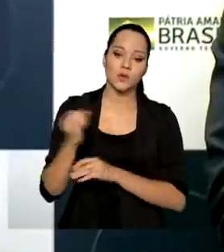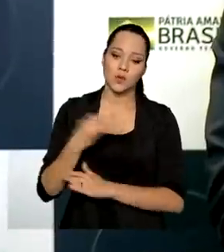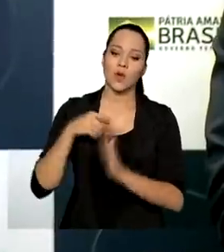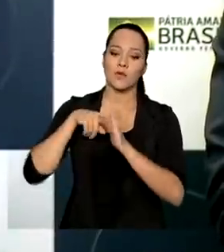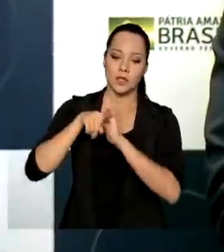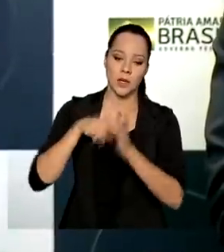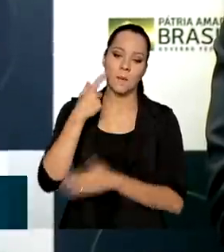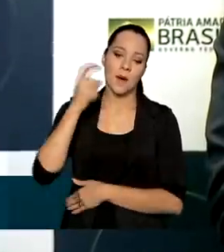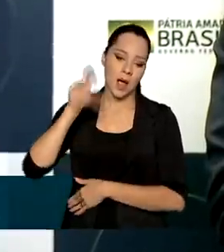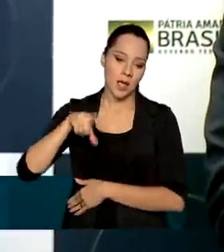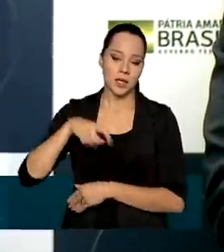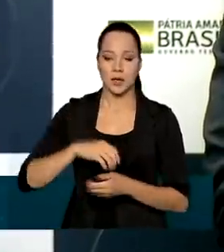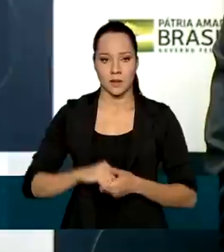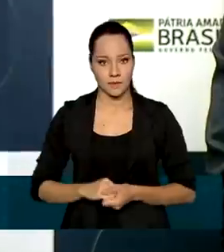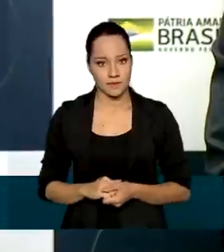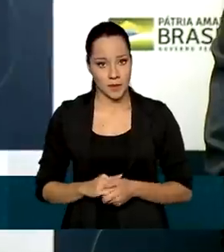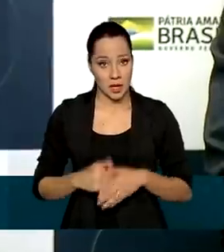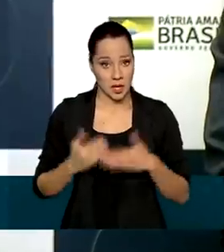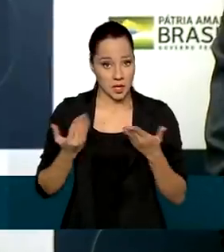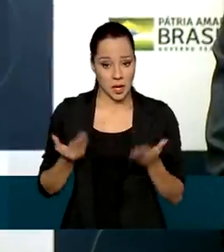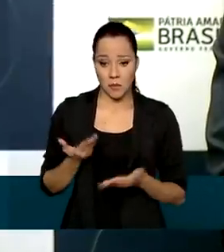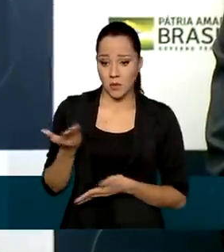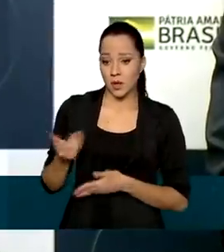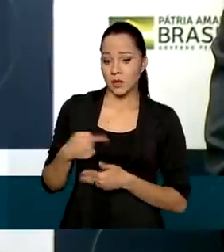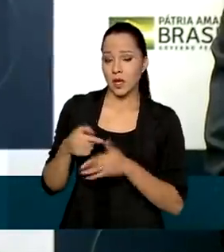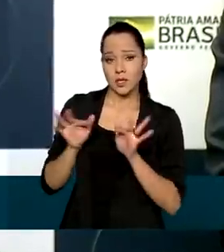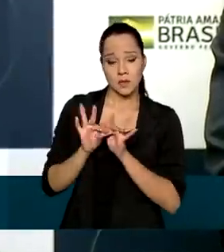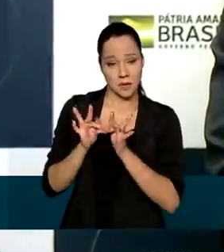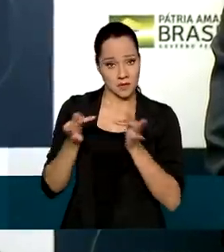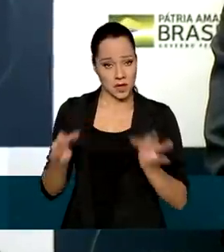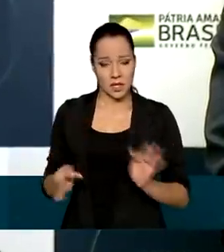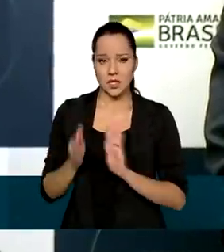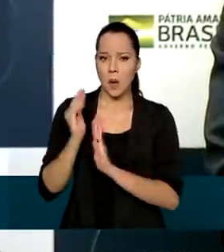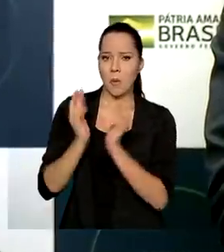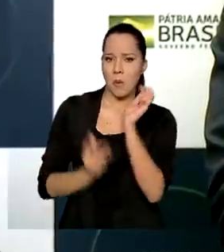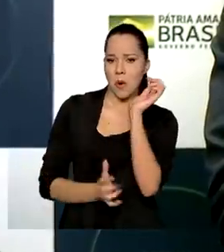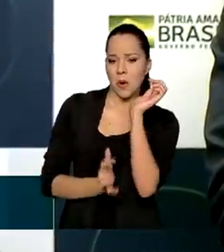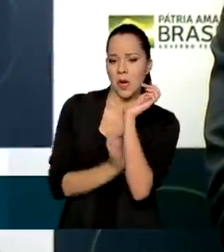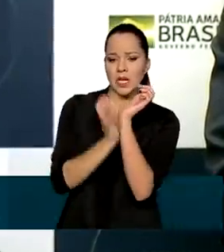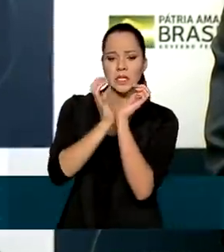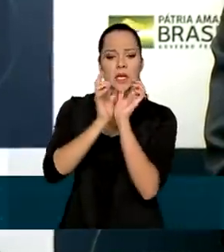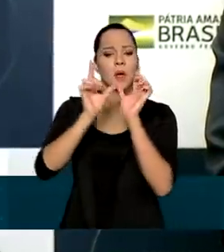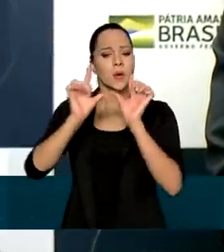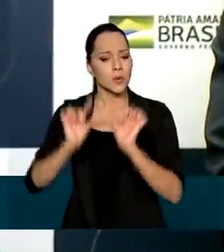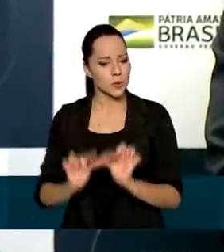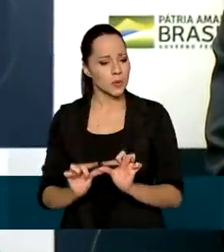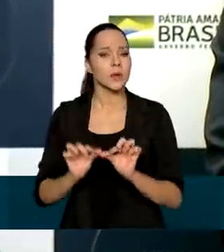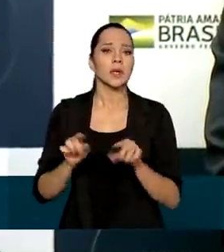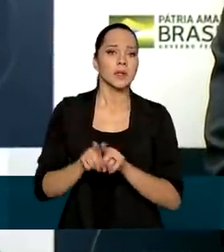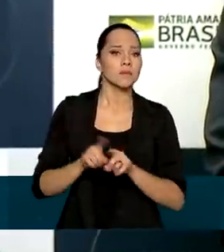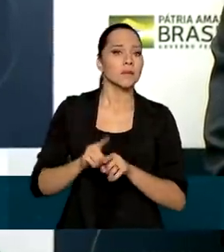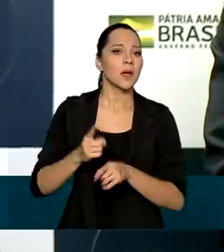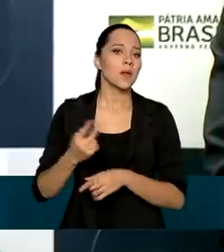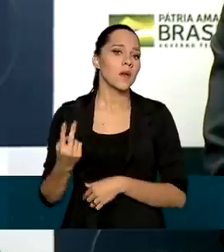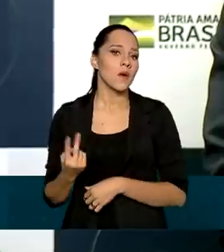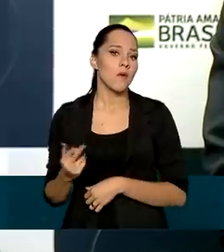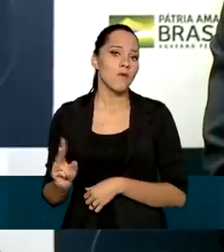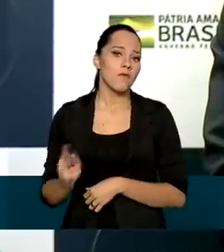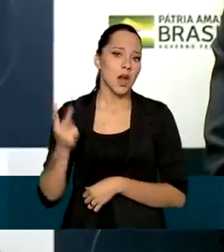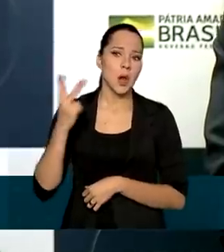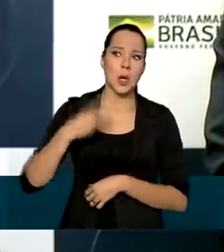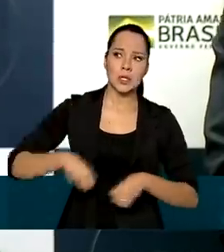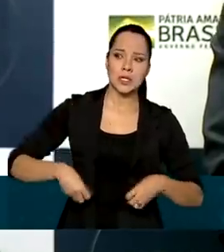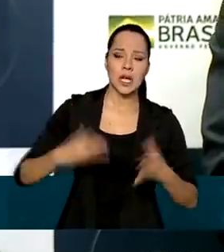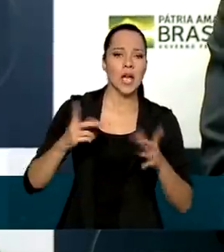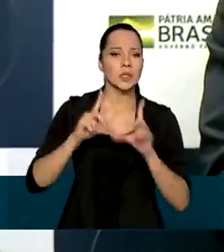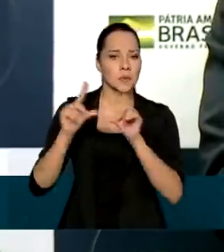lado, fazer a simplificação e a redução da burocracia, de processos, reduzir o custo na vida das pessoas,